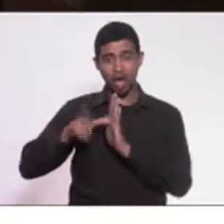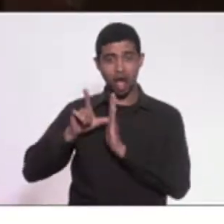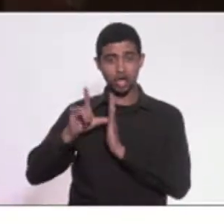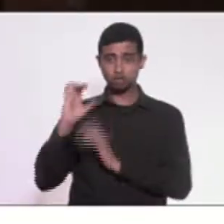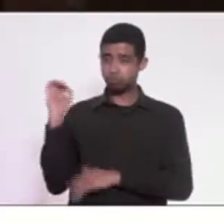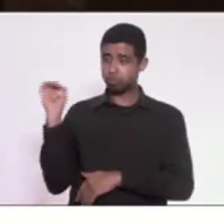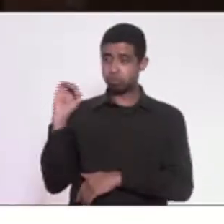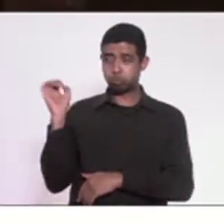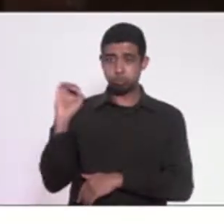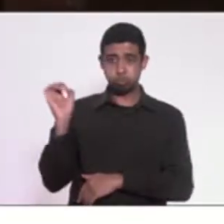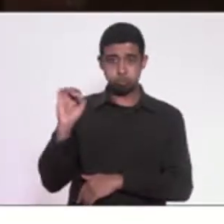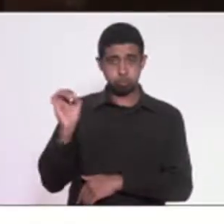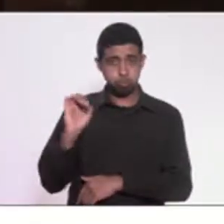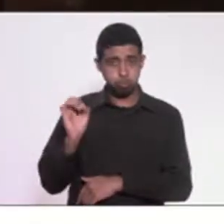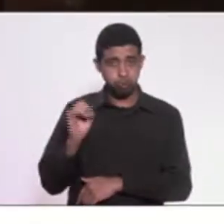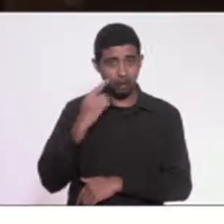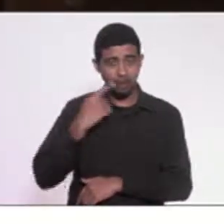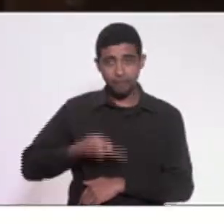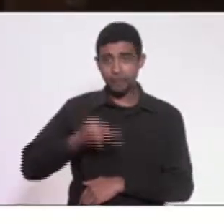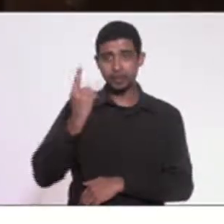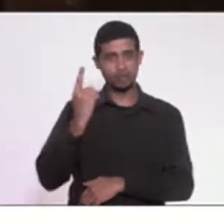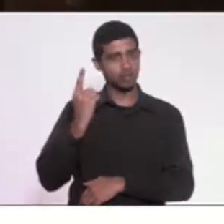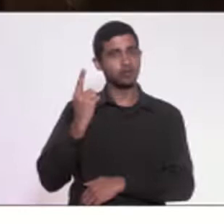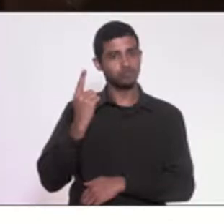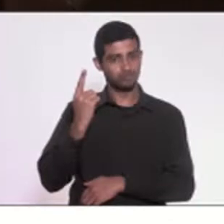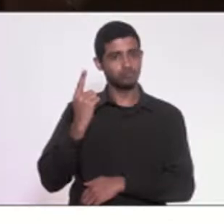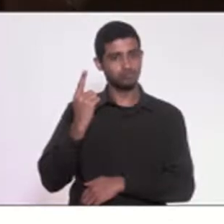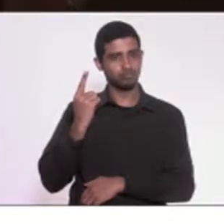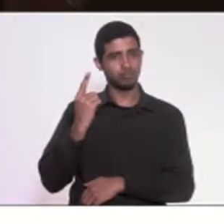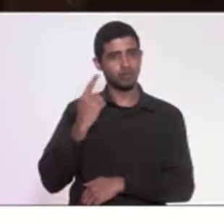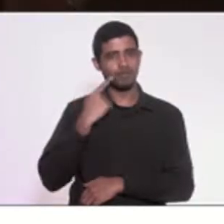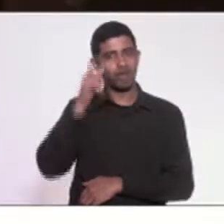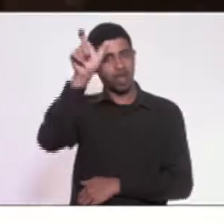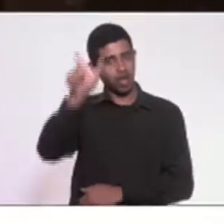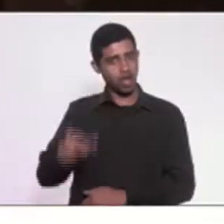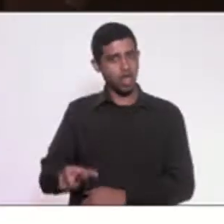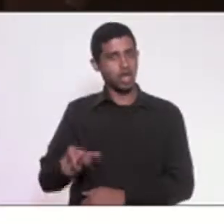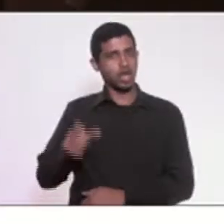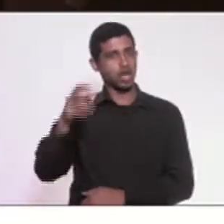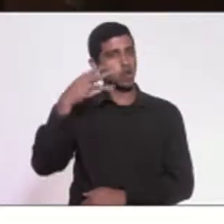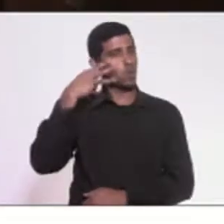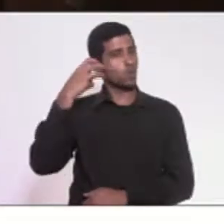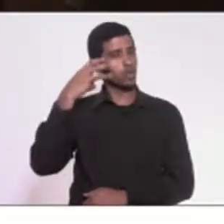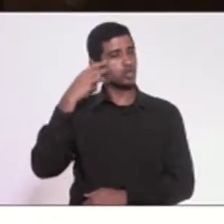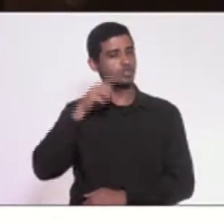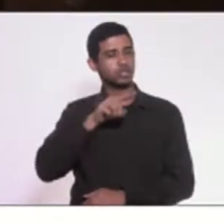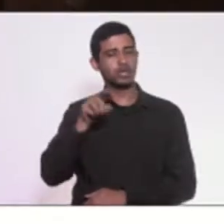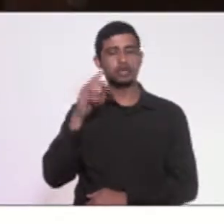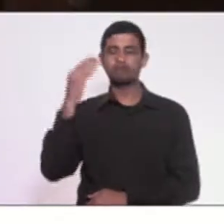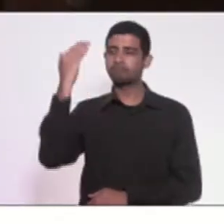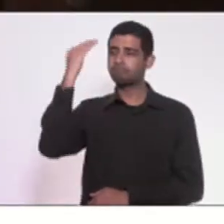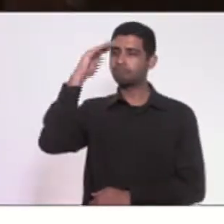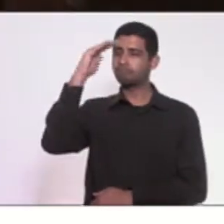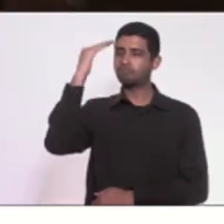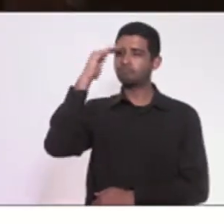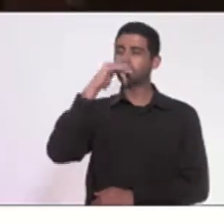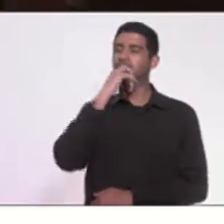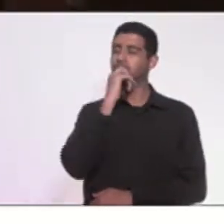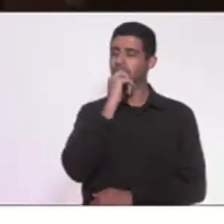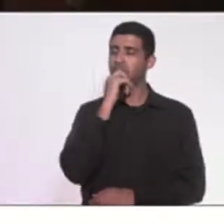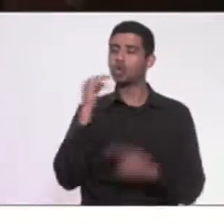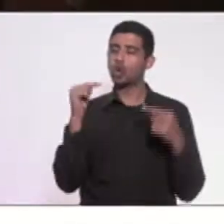deste Conselho, o governador entendeu que era também sua